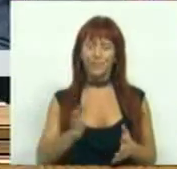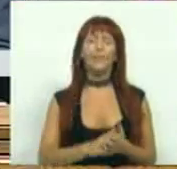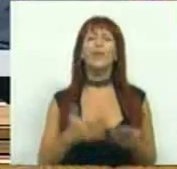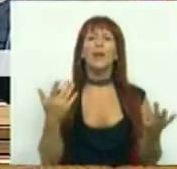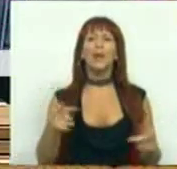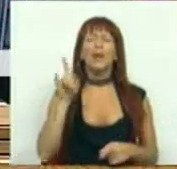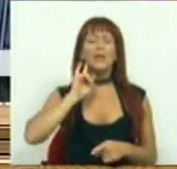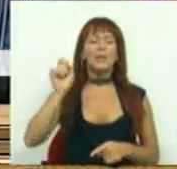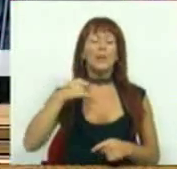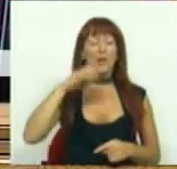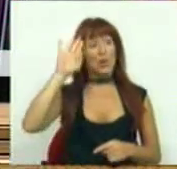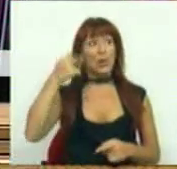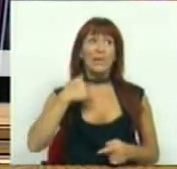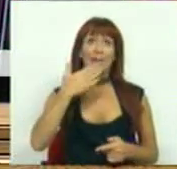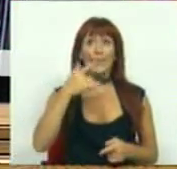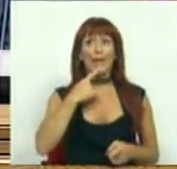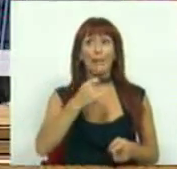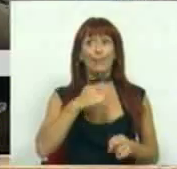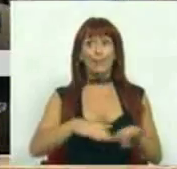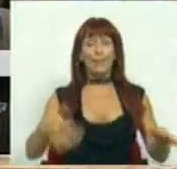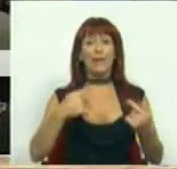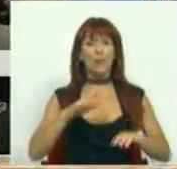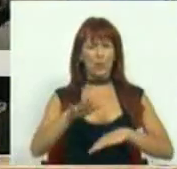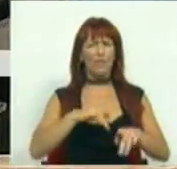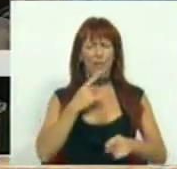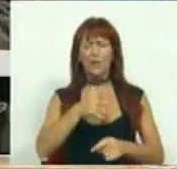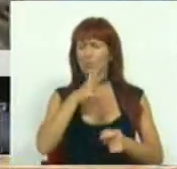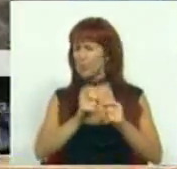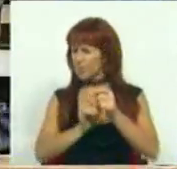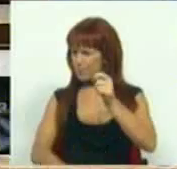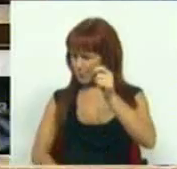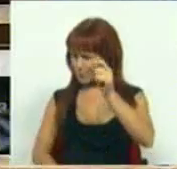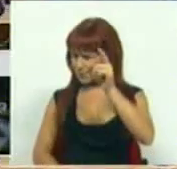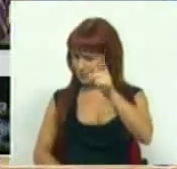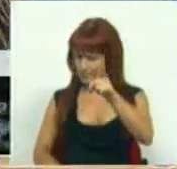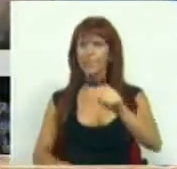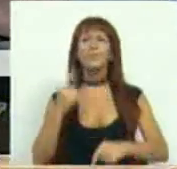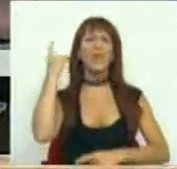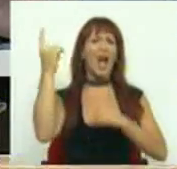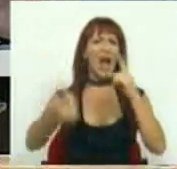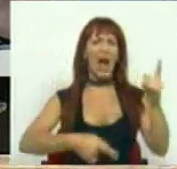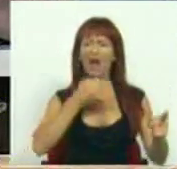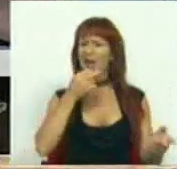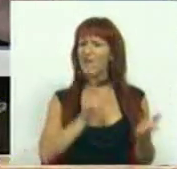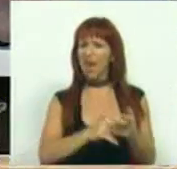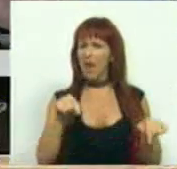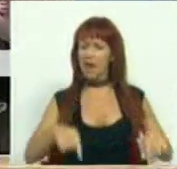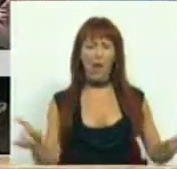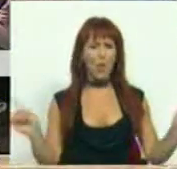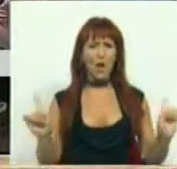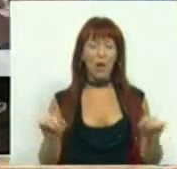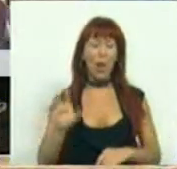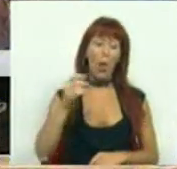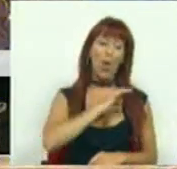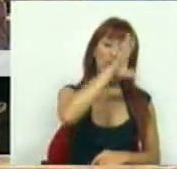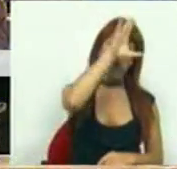Senhora Presidente, eu se soubesse também tinha pedido uma interpelação, mas eu vou fazer uma intervenção. Alguém não está a falar a verdade neste debate, ou o